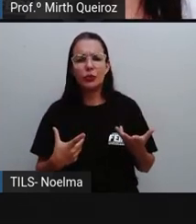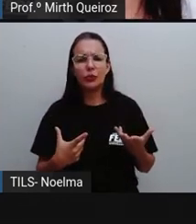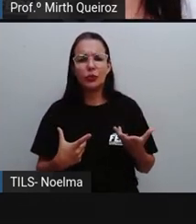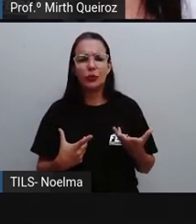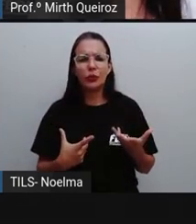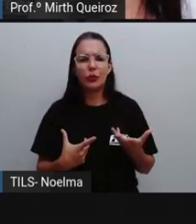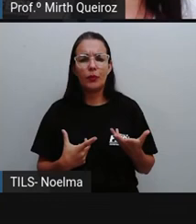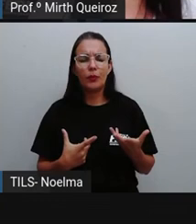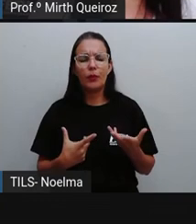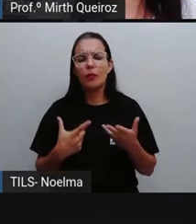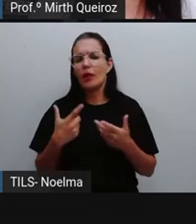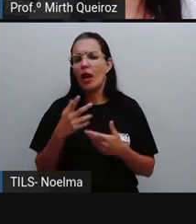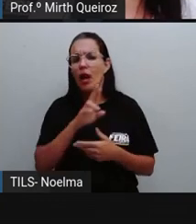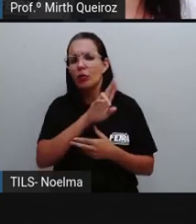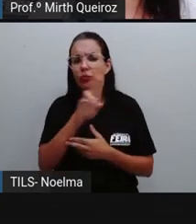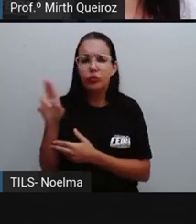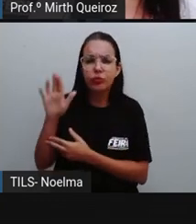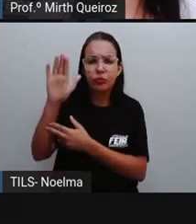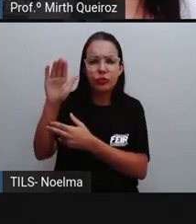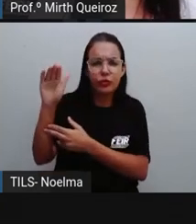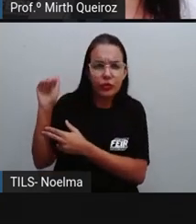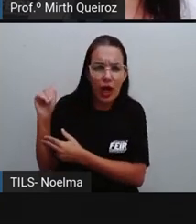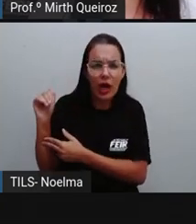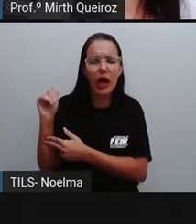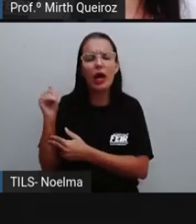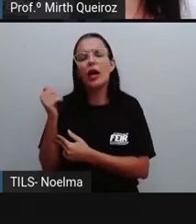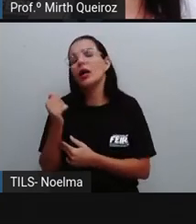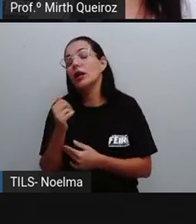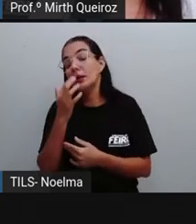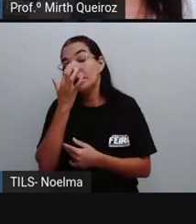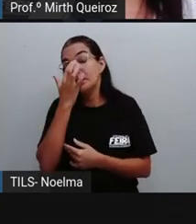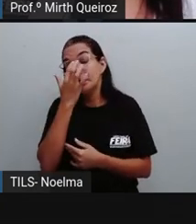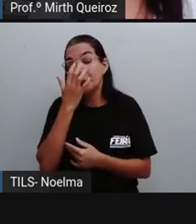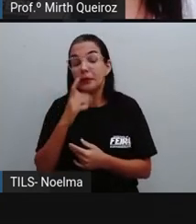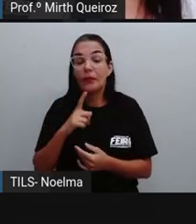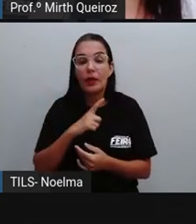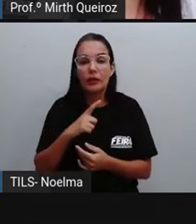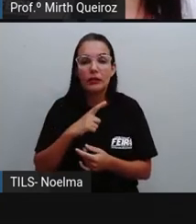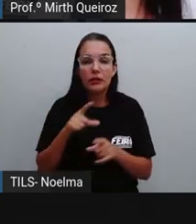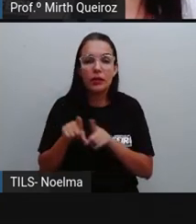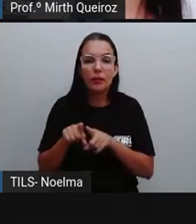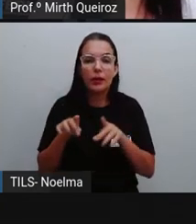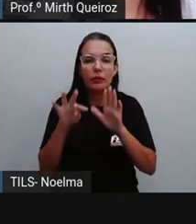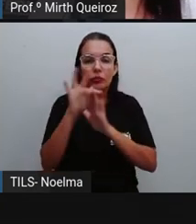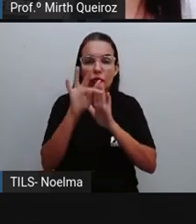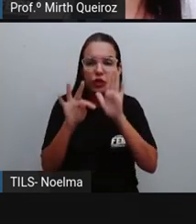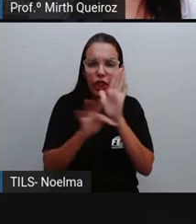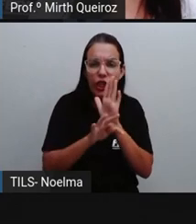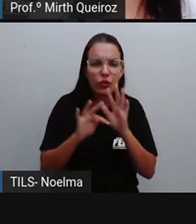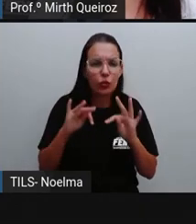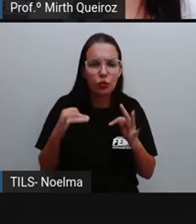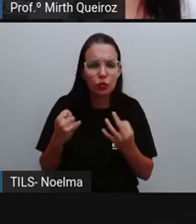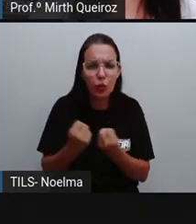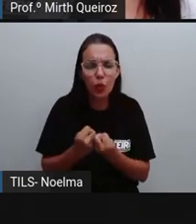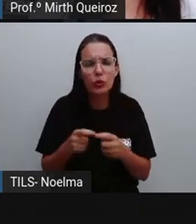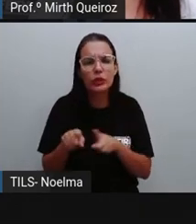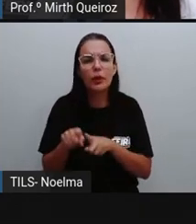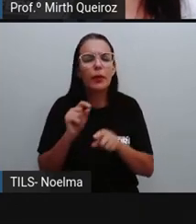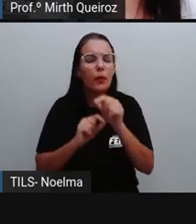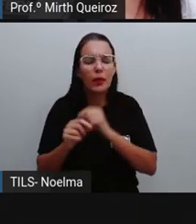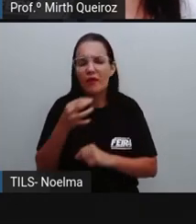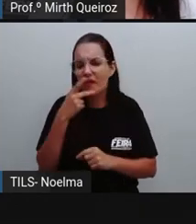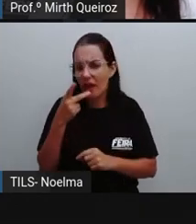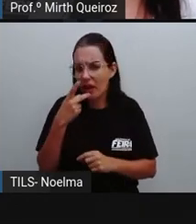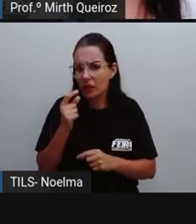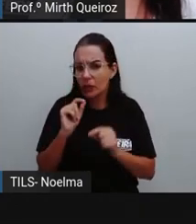saudação inicial que a gente já vai indicar quem é que é o destinatário nós temos aí o corpo do texto que a gente vai estar argumentando e falando sobre